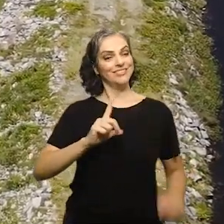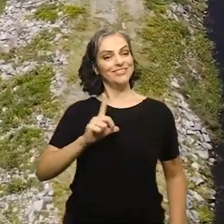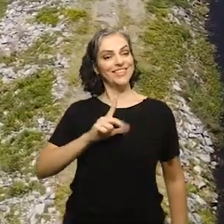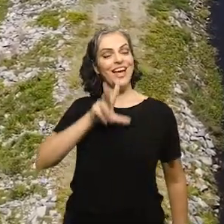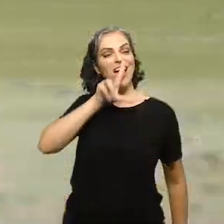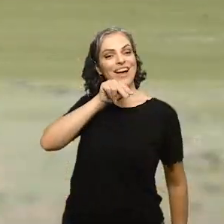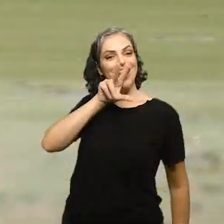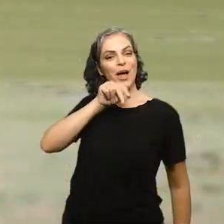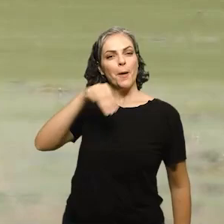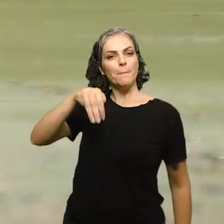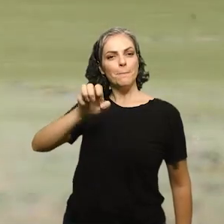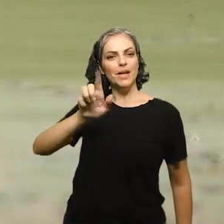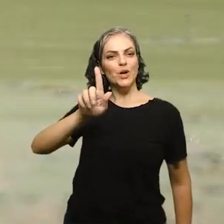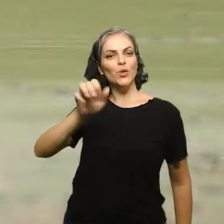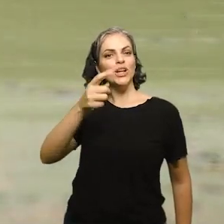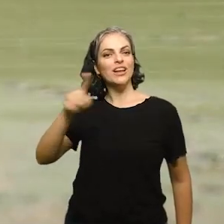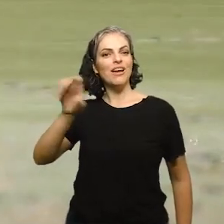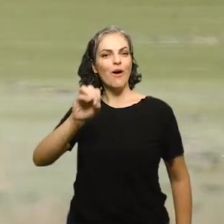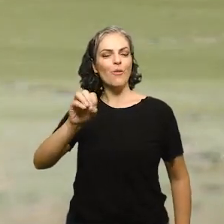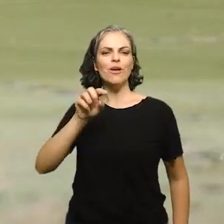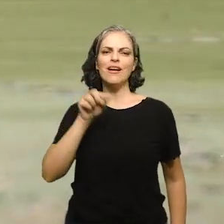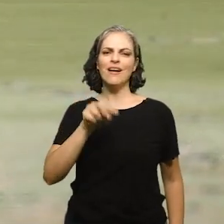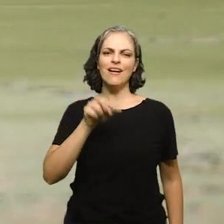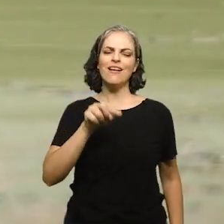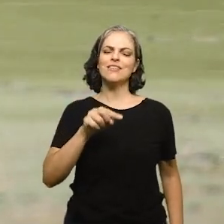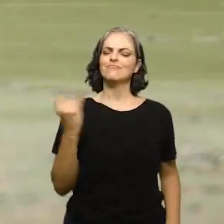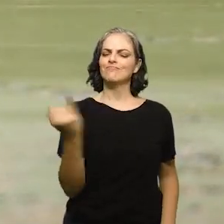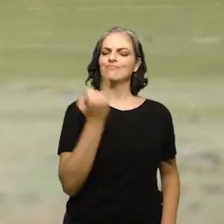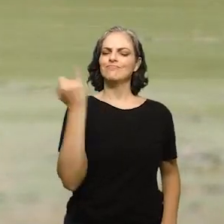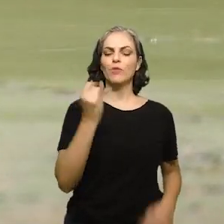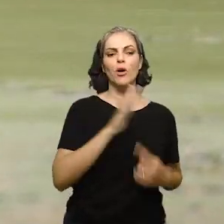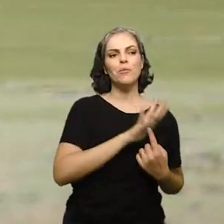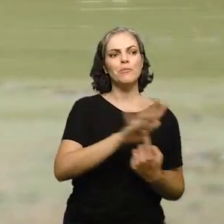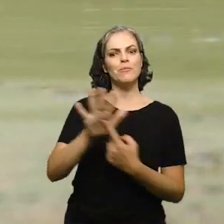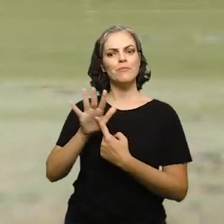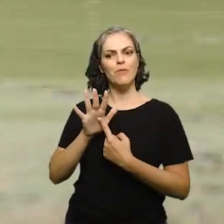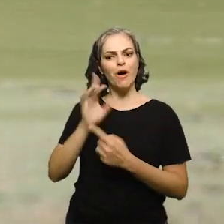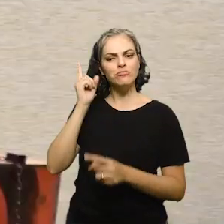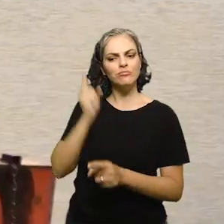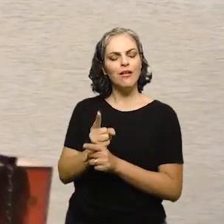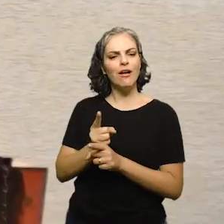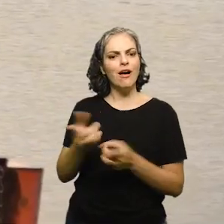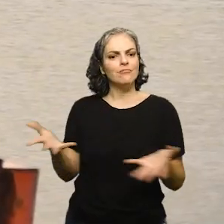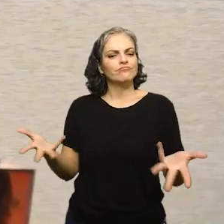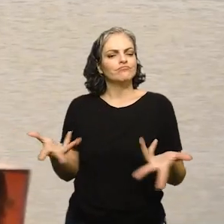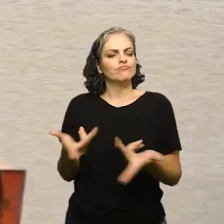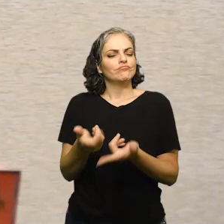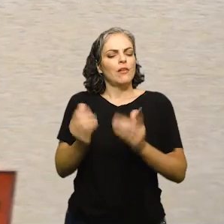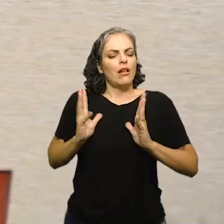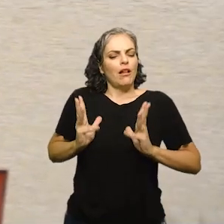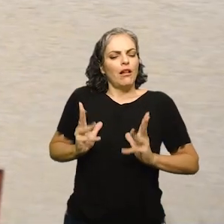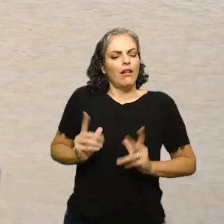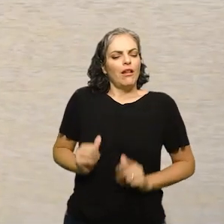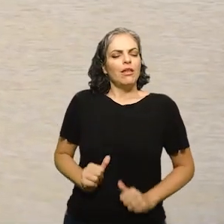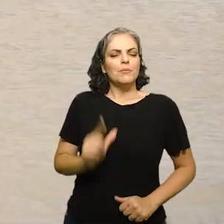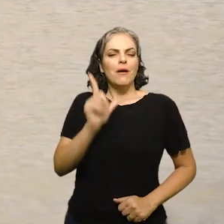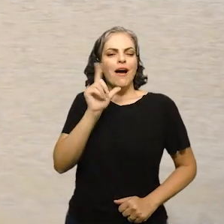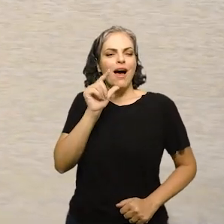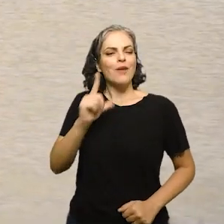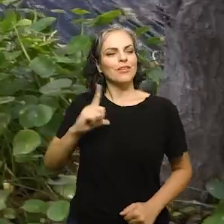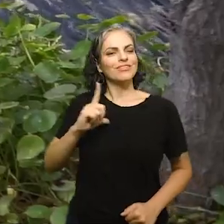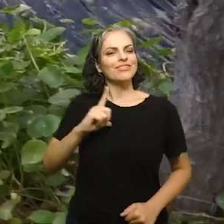O nosso embaixador é o pato mergulhão, uma ave considerada um bioindicador ambiental, pois só é encontrado em áreas bem